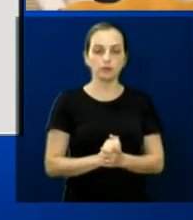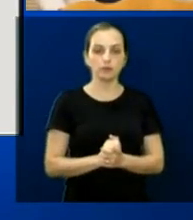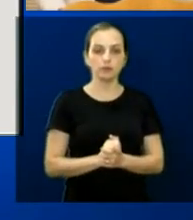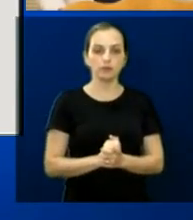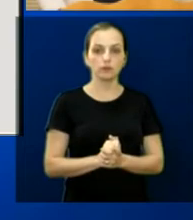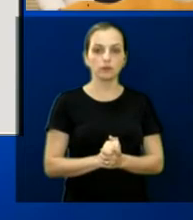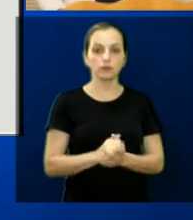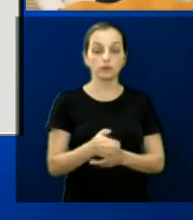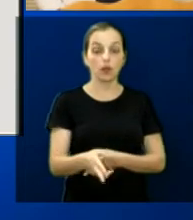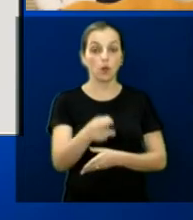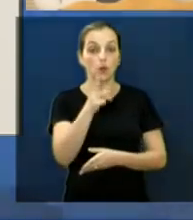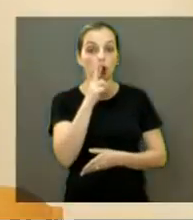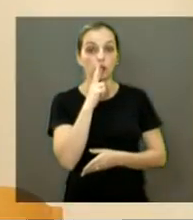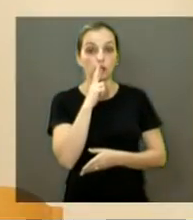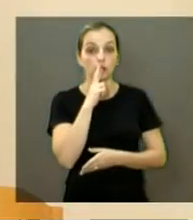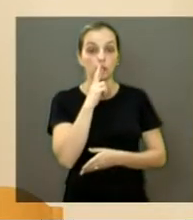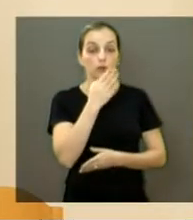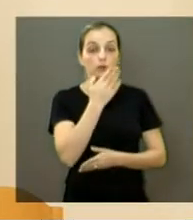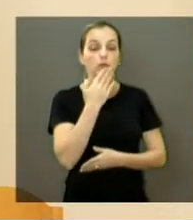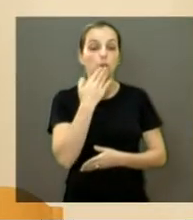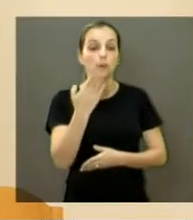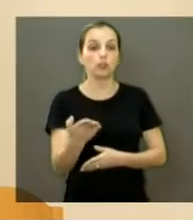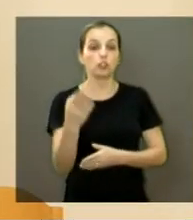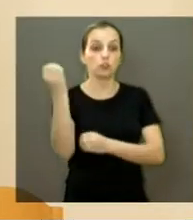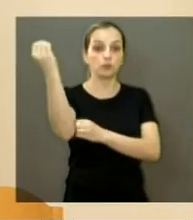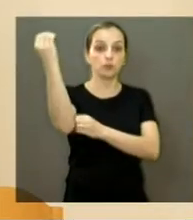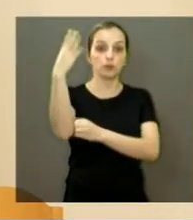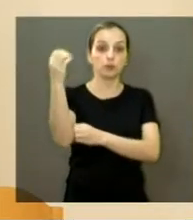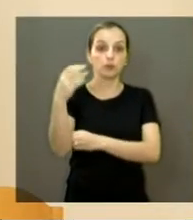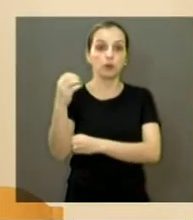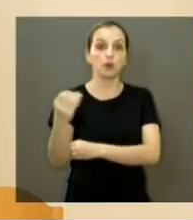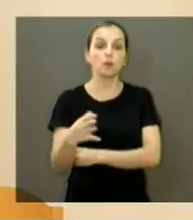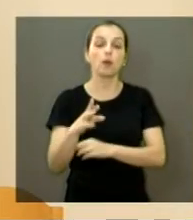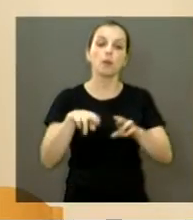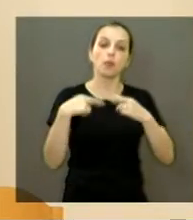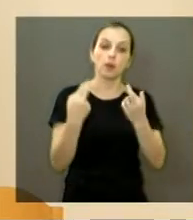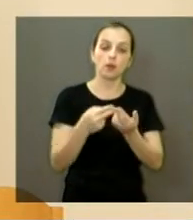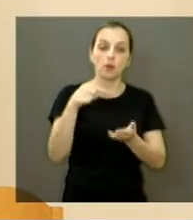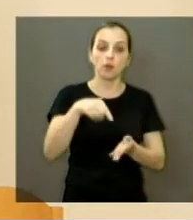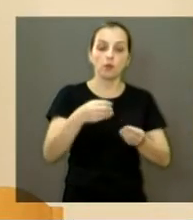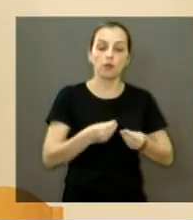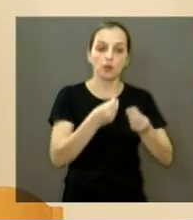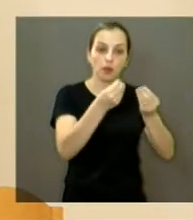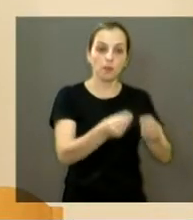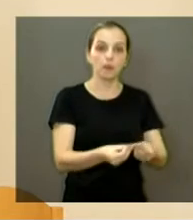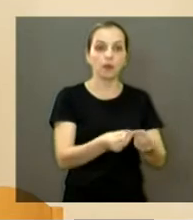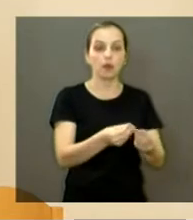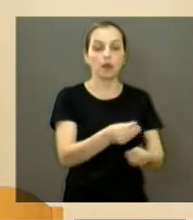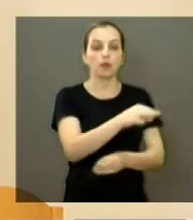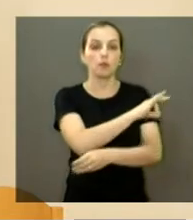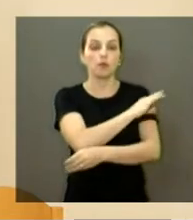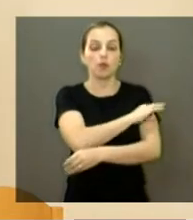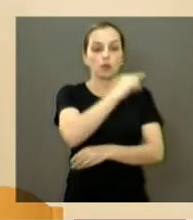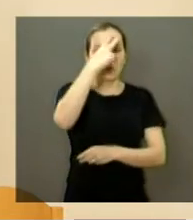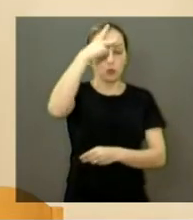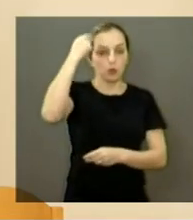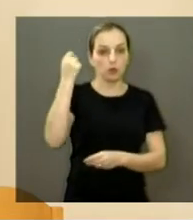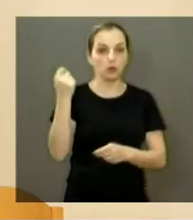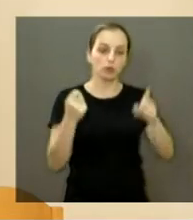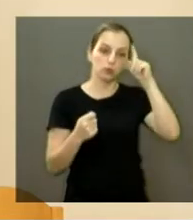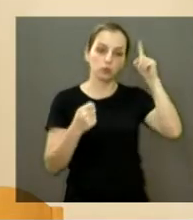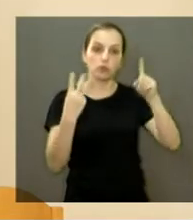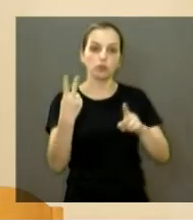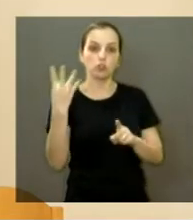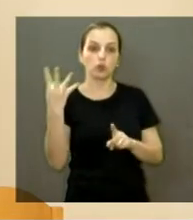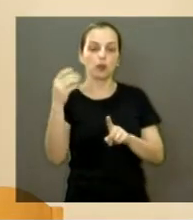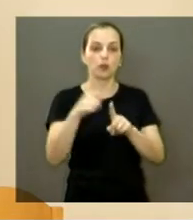resposta ao requerimento sobre os semáforos que a gente trouxe aqui na sessão da Câmara, e foi encaminhado ao Executivo no dia 24 de março. Devido ao grande